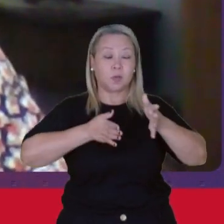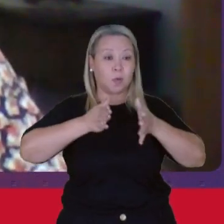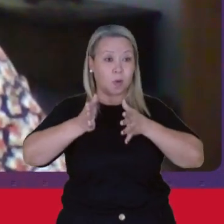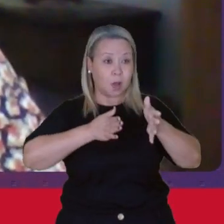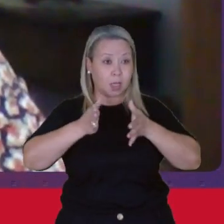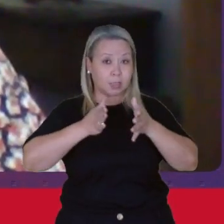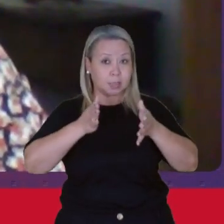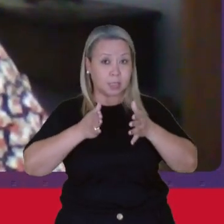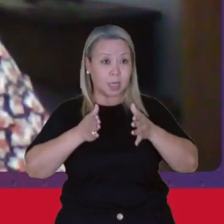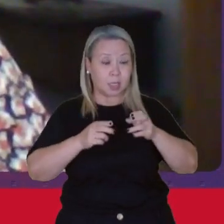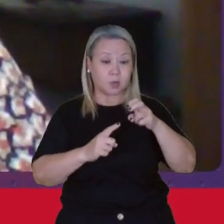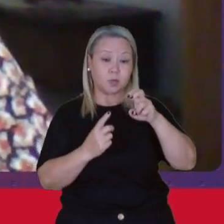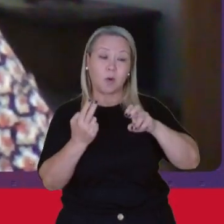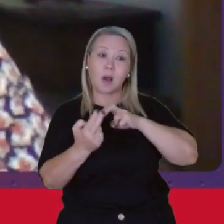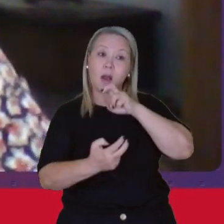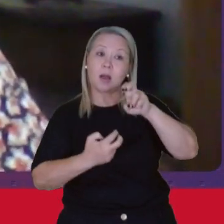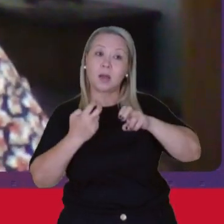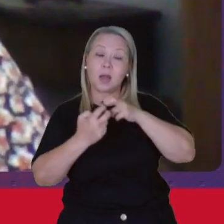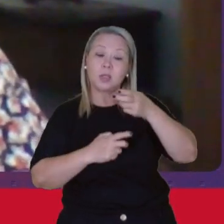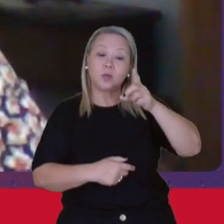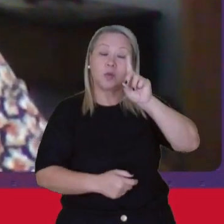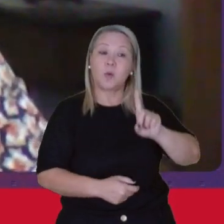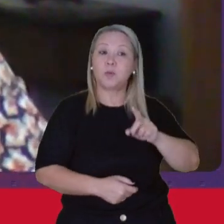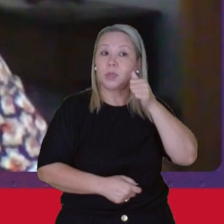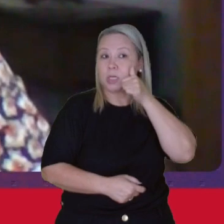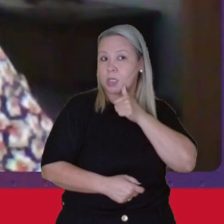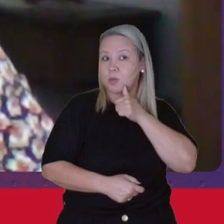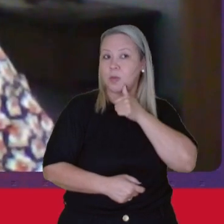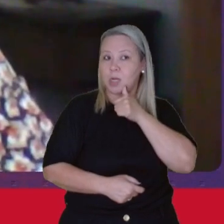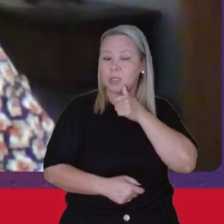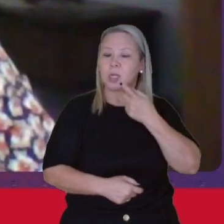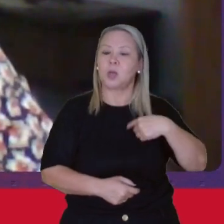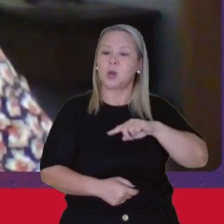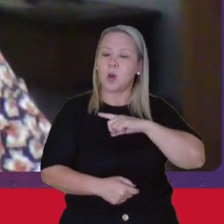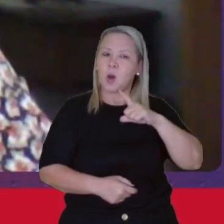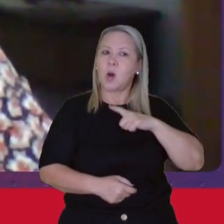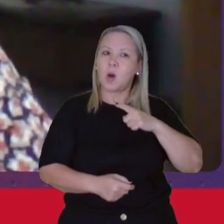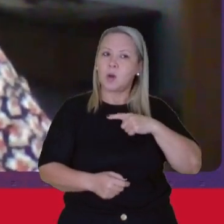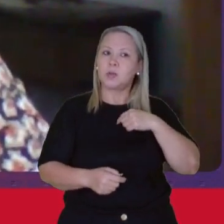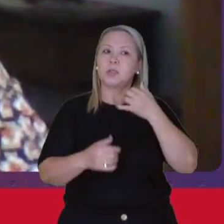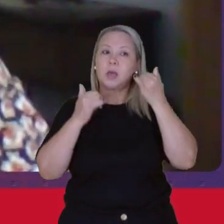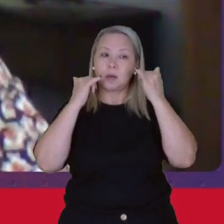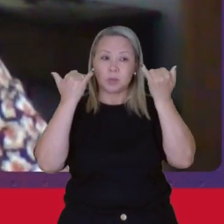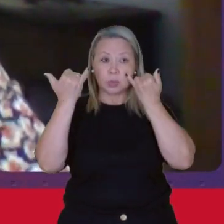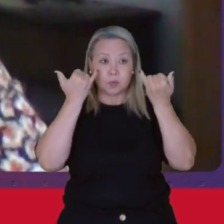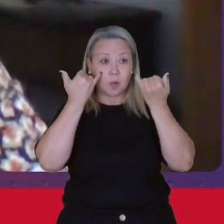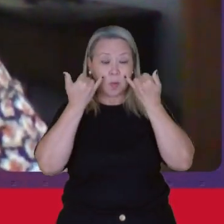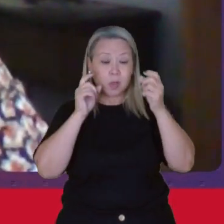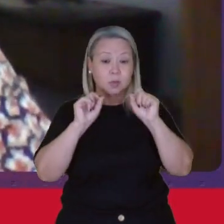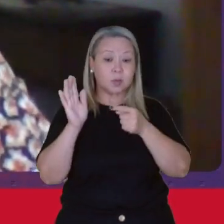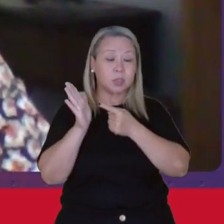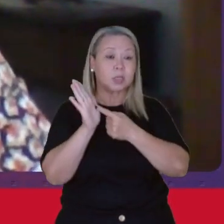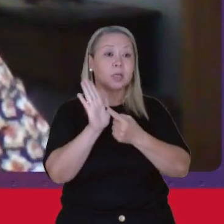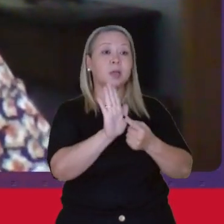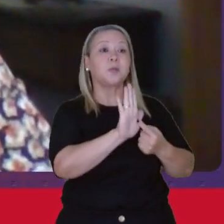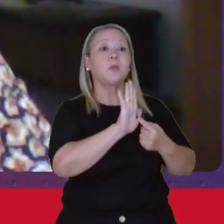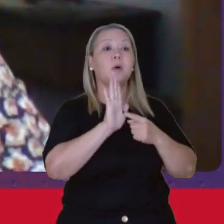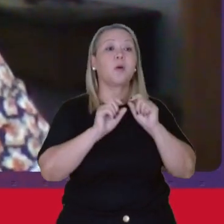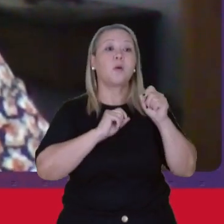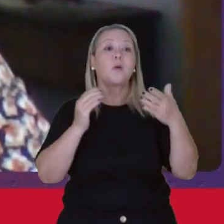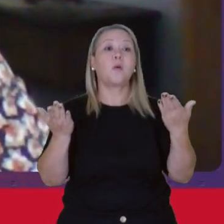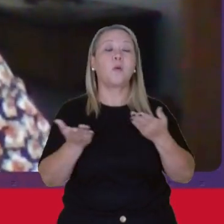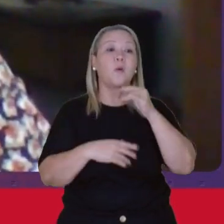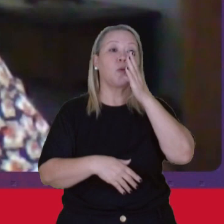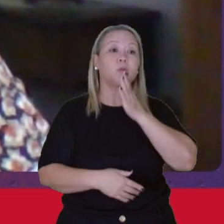A creche Como um direito Das mulheres Nós temos dados Que mostram Por exemplo Que hoje No Brasil